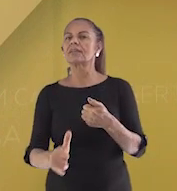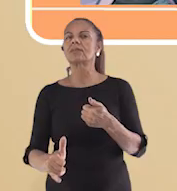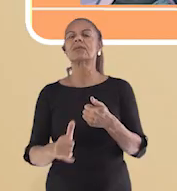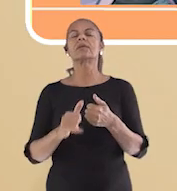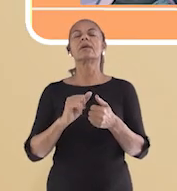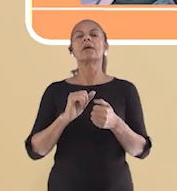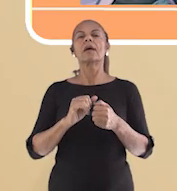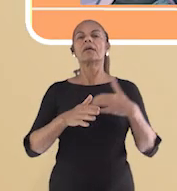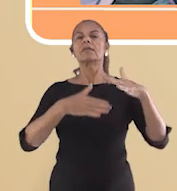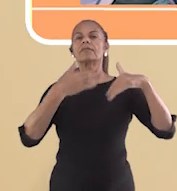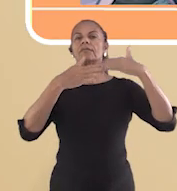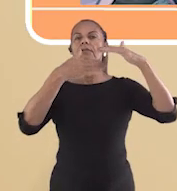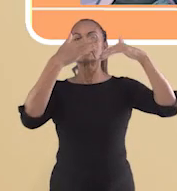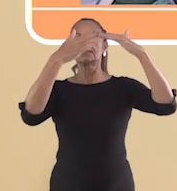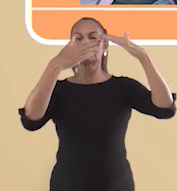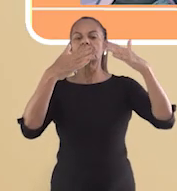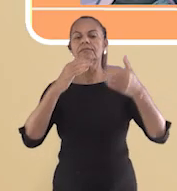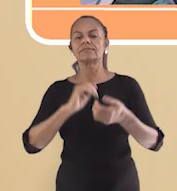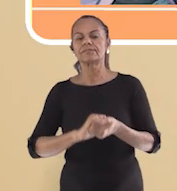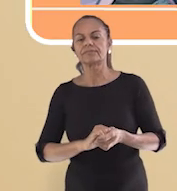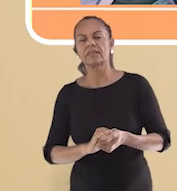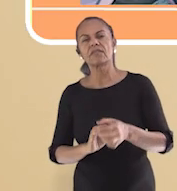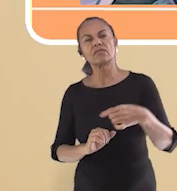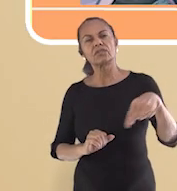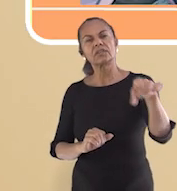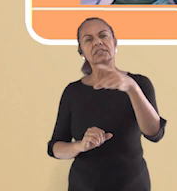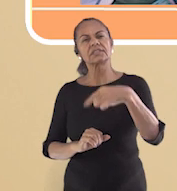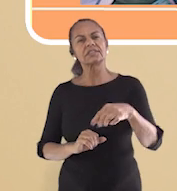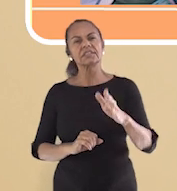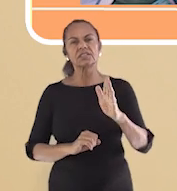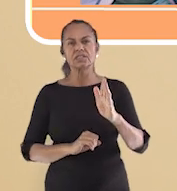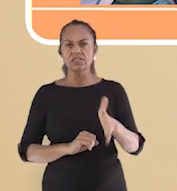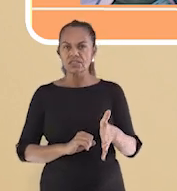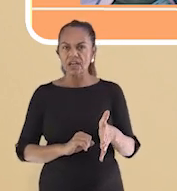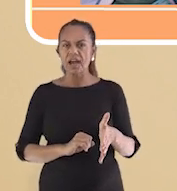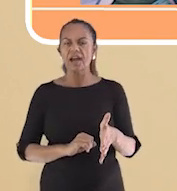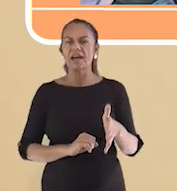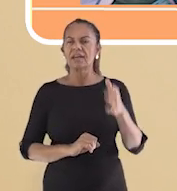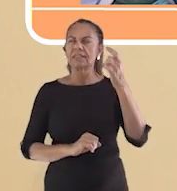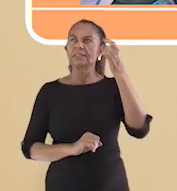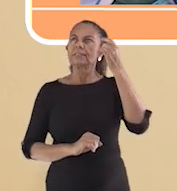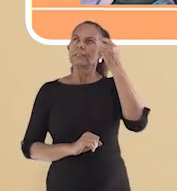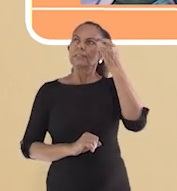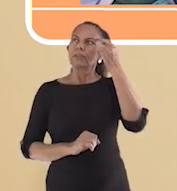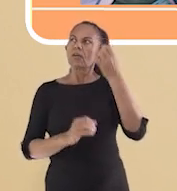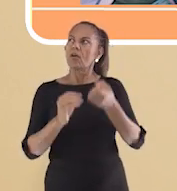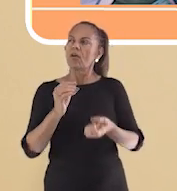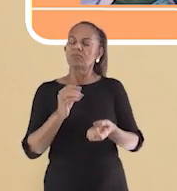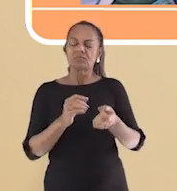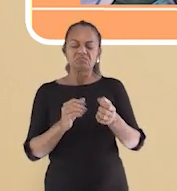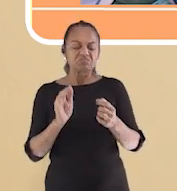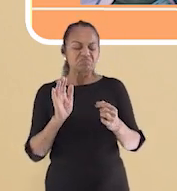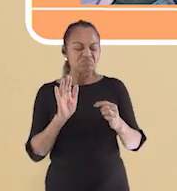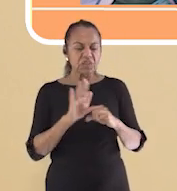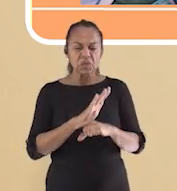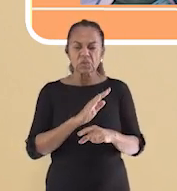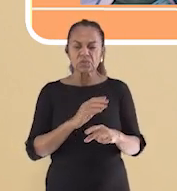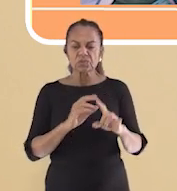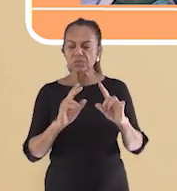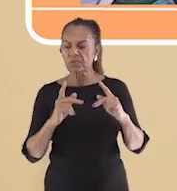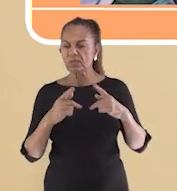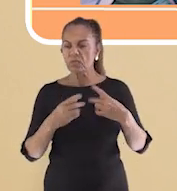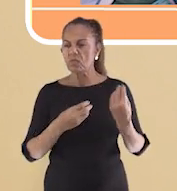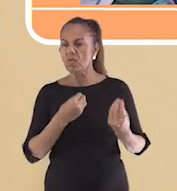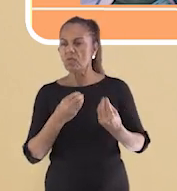momento. E você, já se perguntou quando surgiu o primeiro jogo online? Ou como as pessoas jogavam